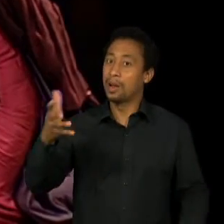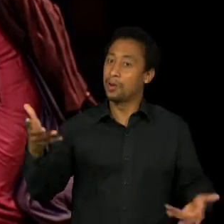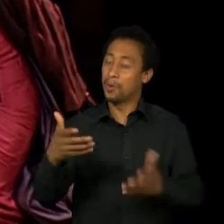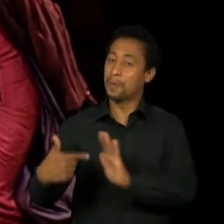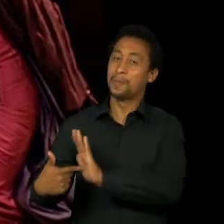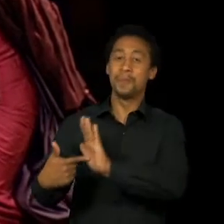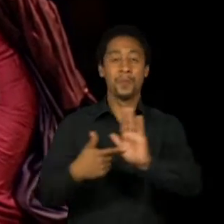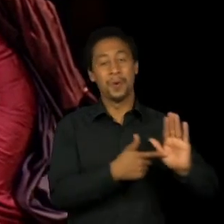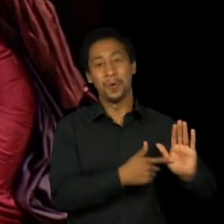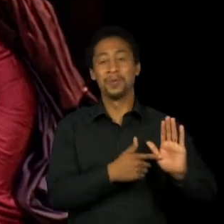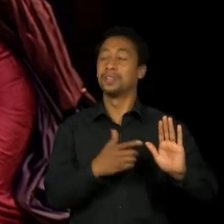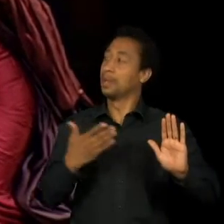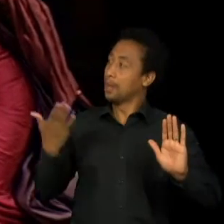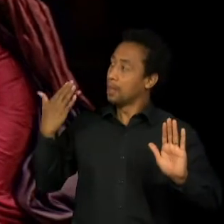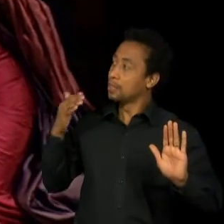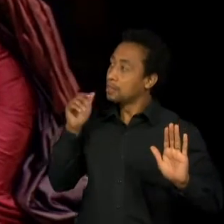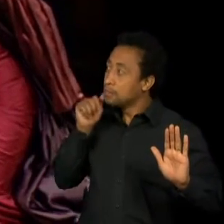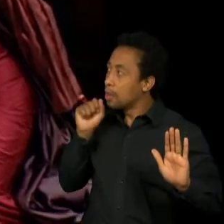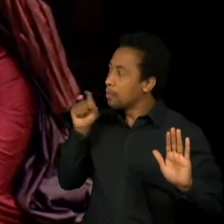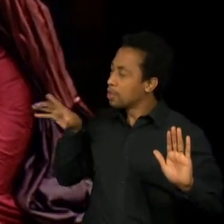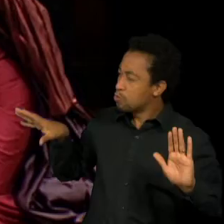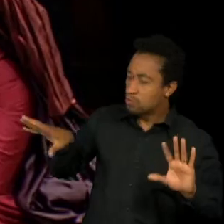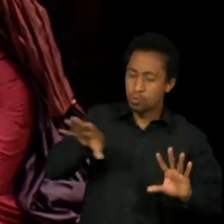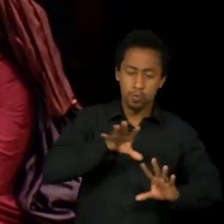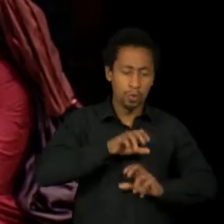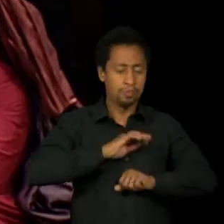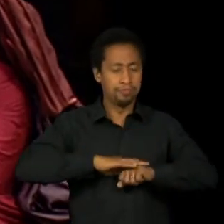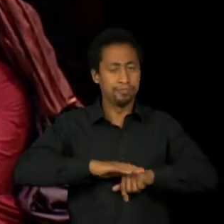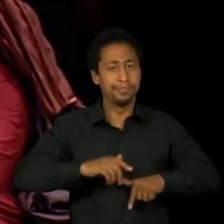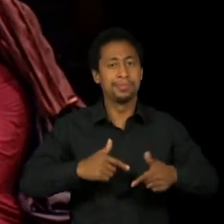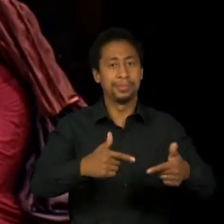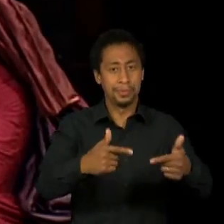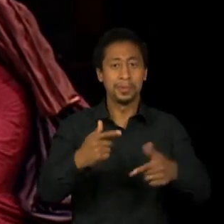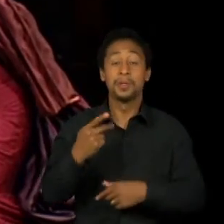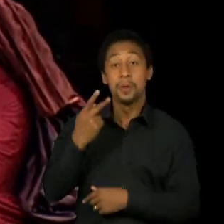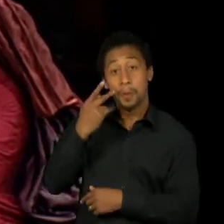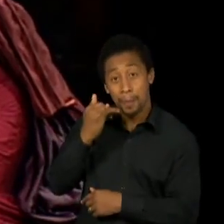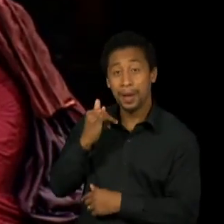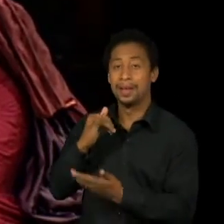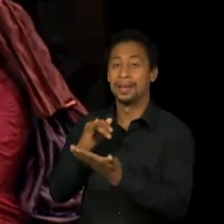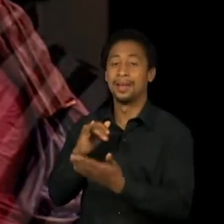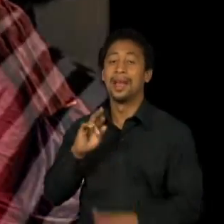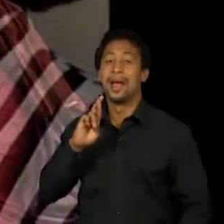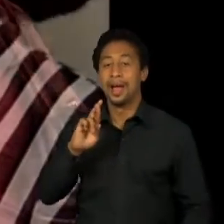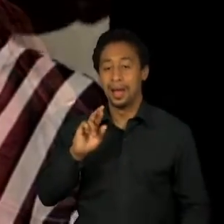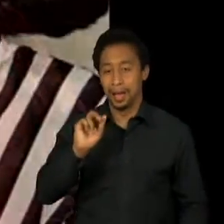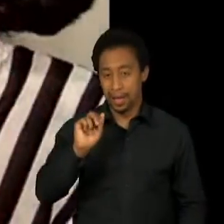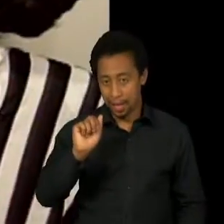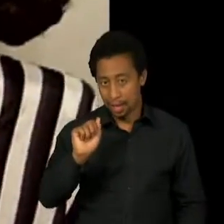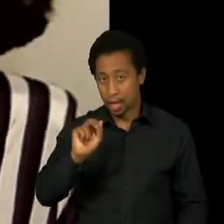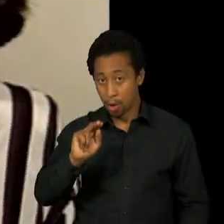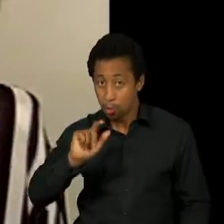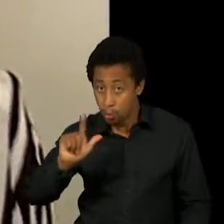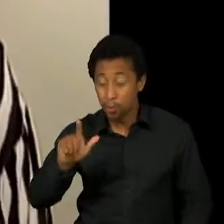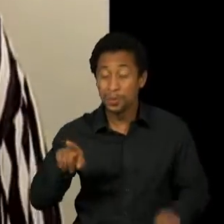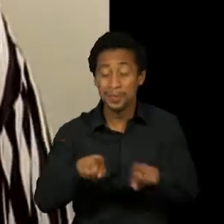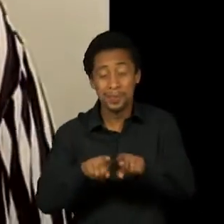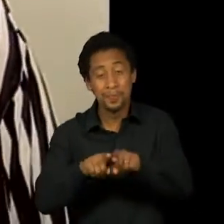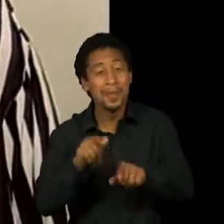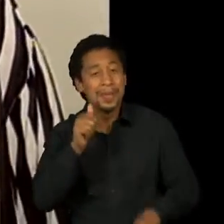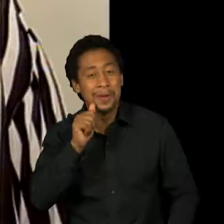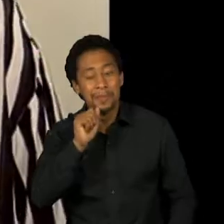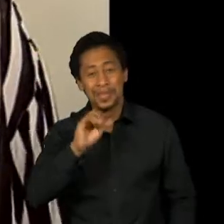e a paixão pelo teatro, herdados do seu pai, Raul Cortez, e de sua mãe, Célia Helena.